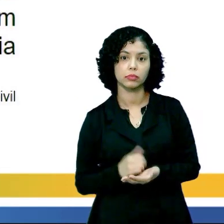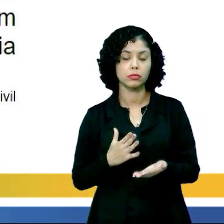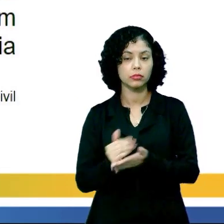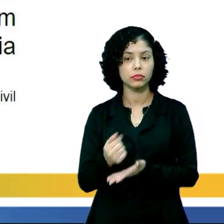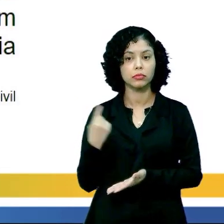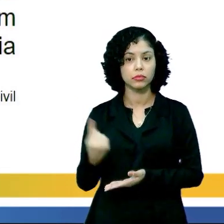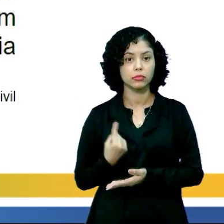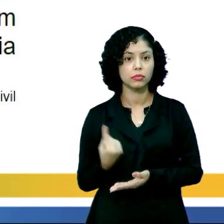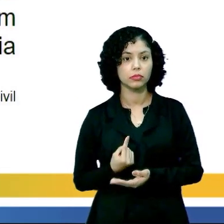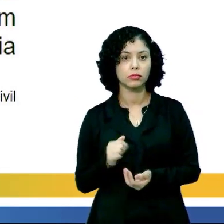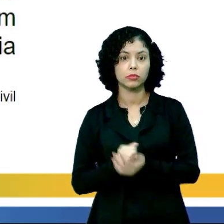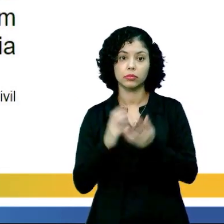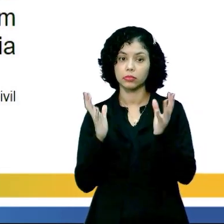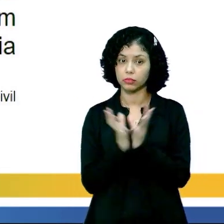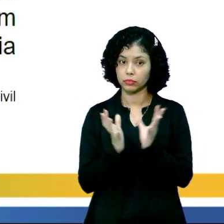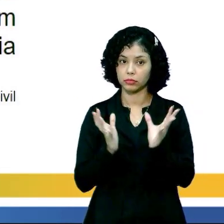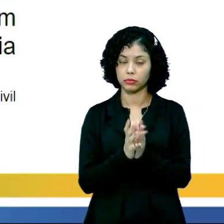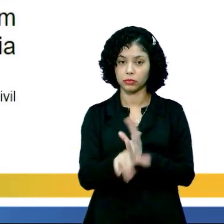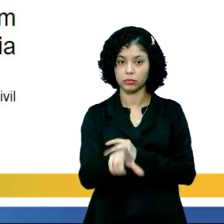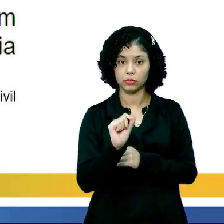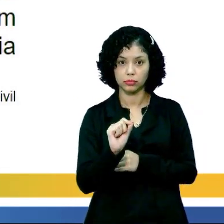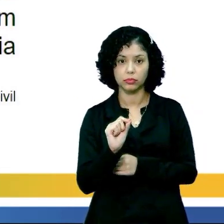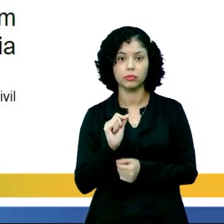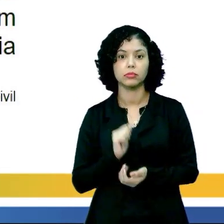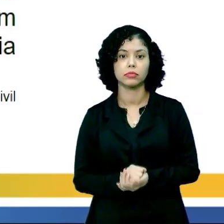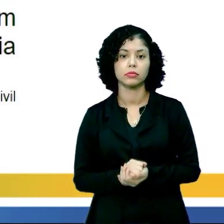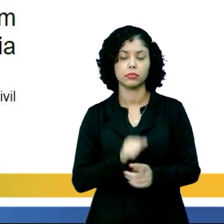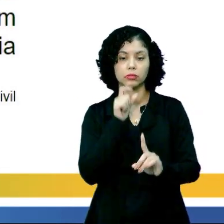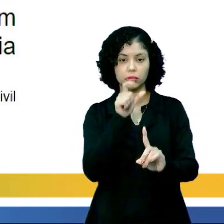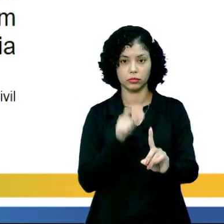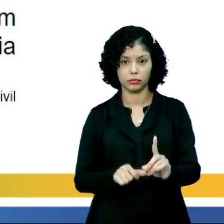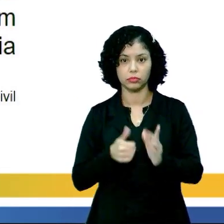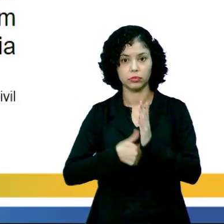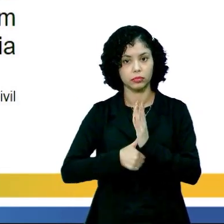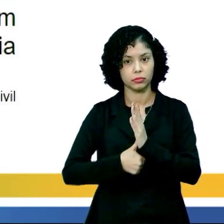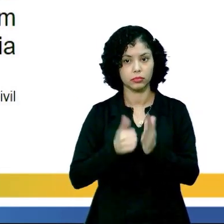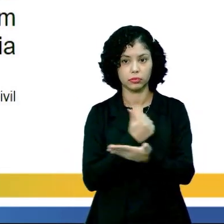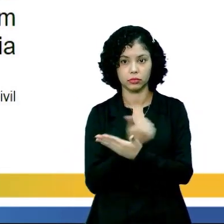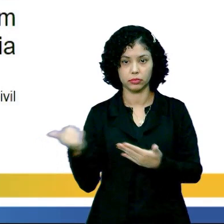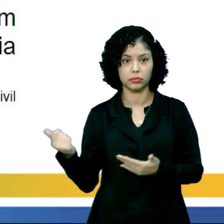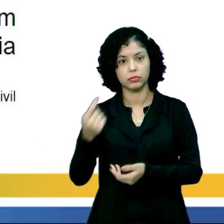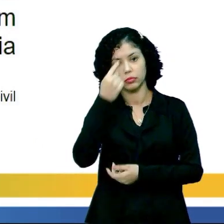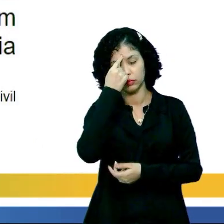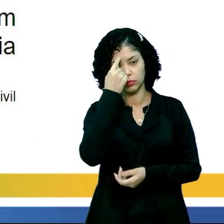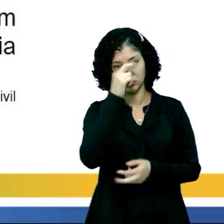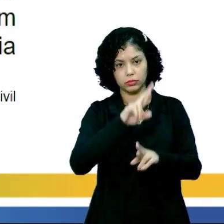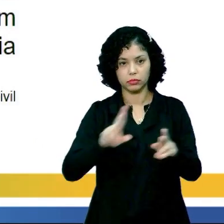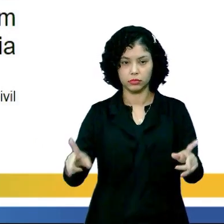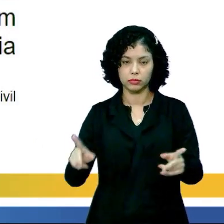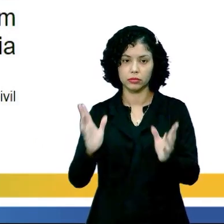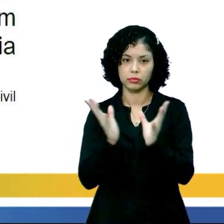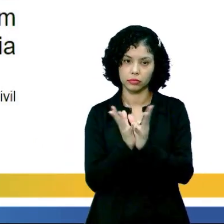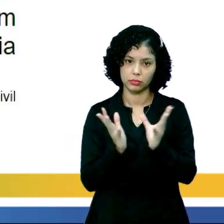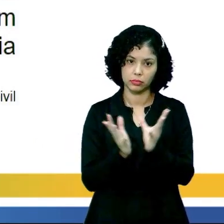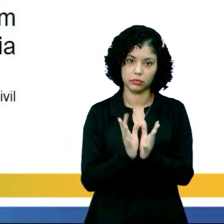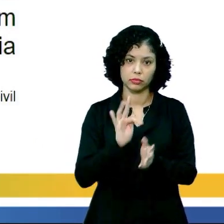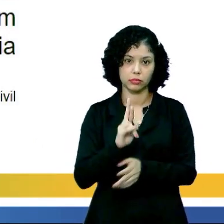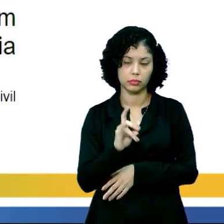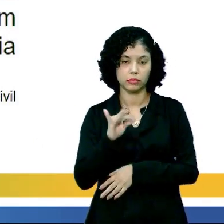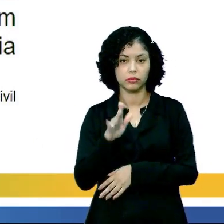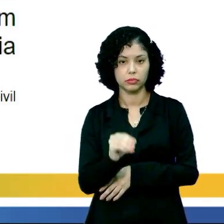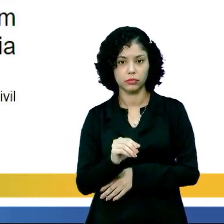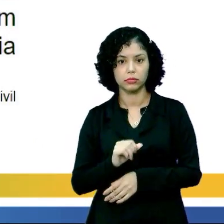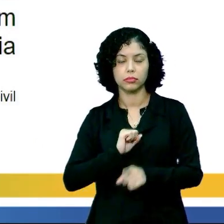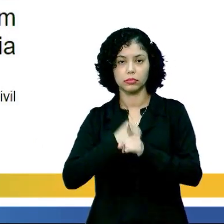tomados indevidamente ou em conjunto, portadores de referência, identidade, a nação, a memória,